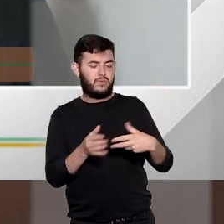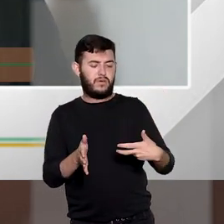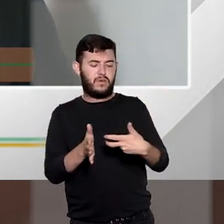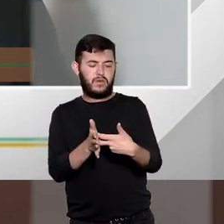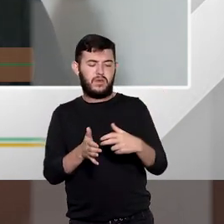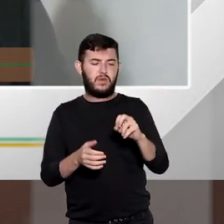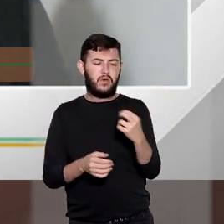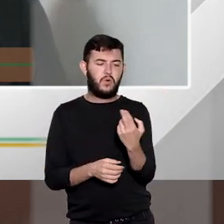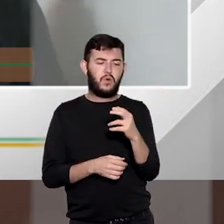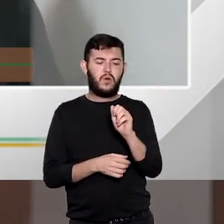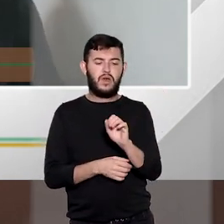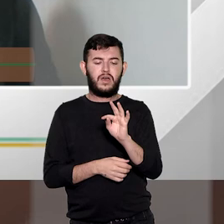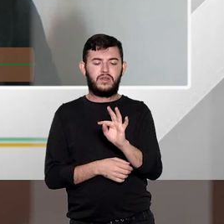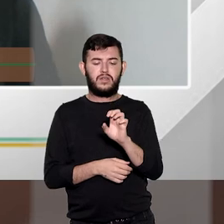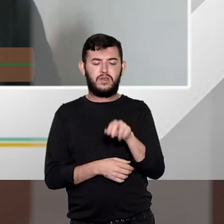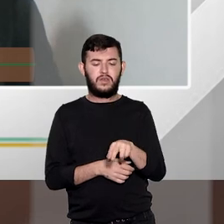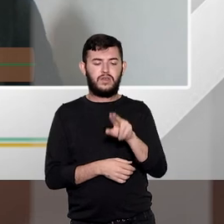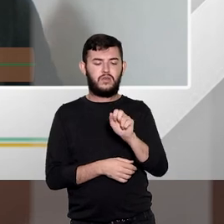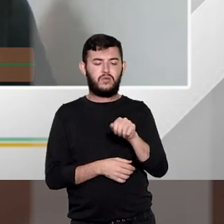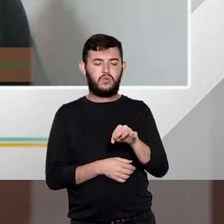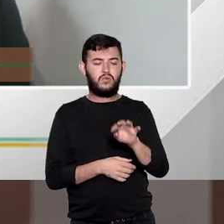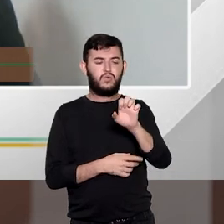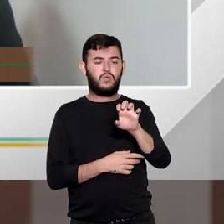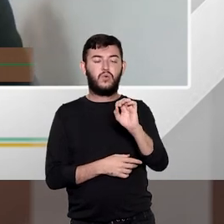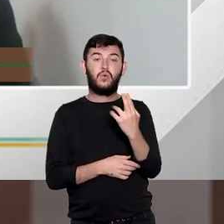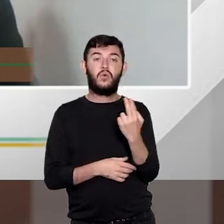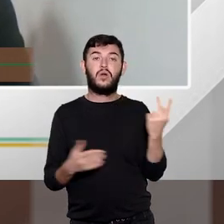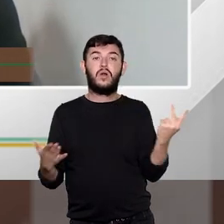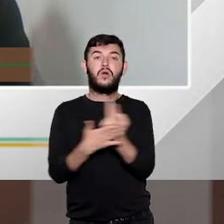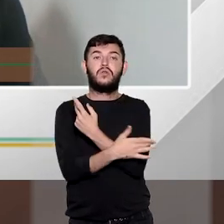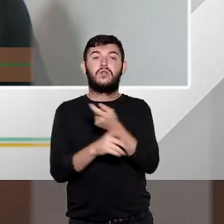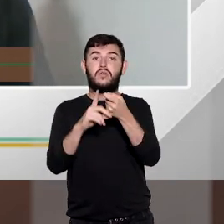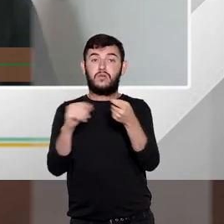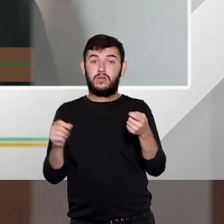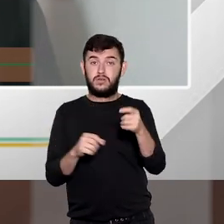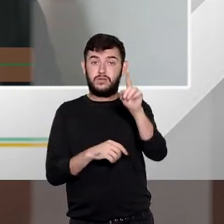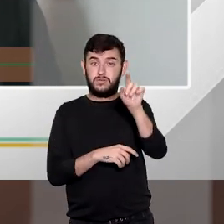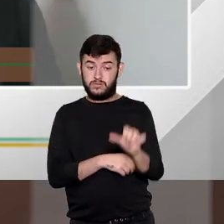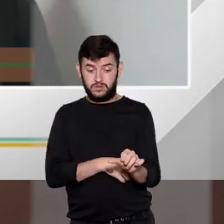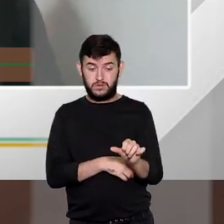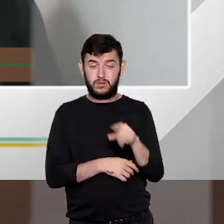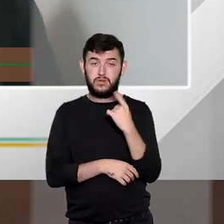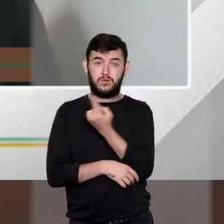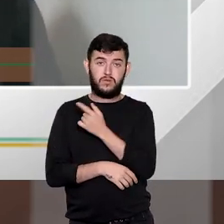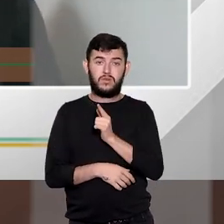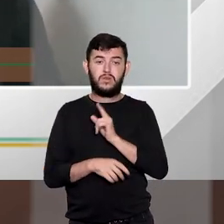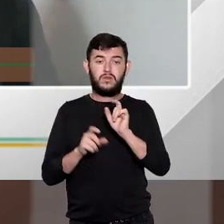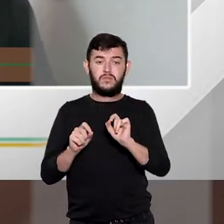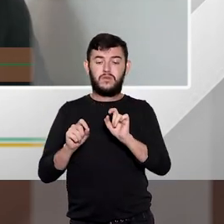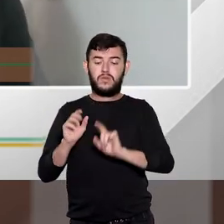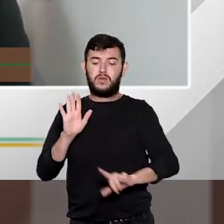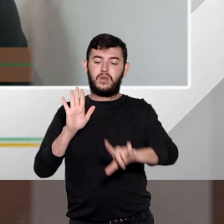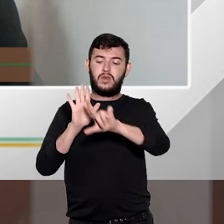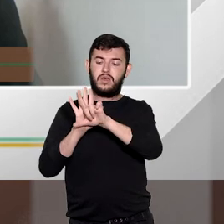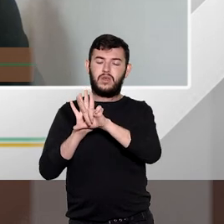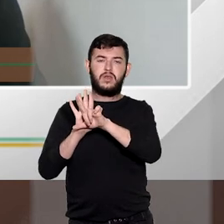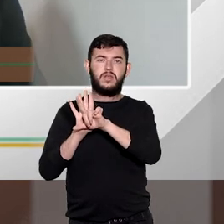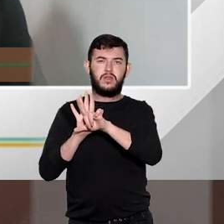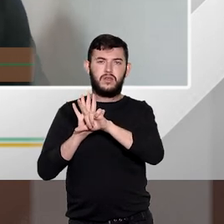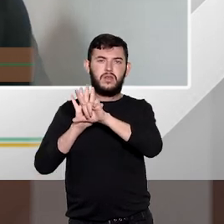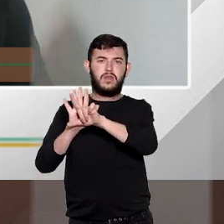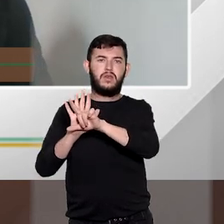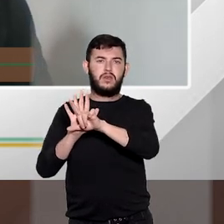do artigo 59 aqui você tem um patamar você tem uma fração determinada em lei então